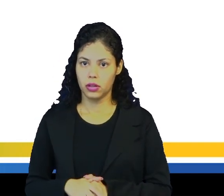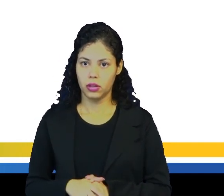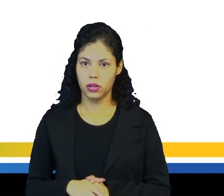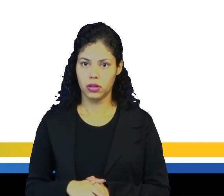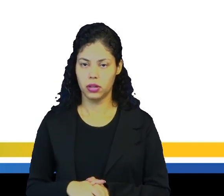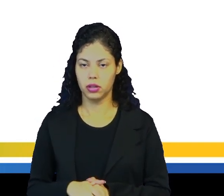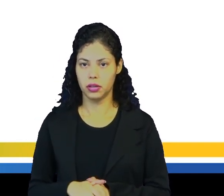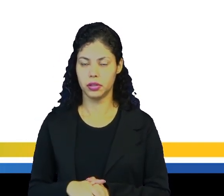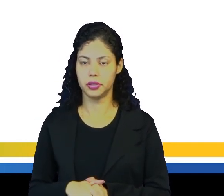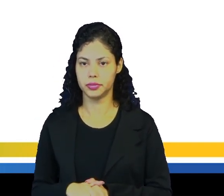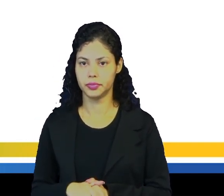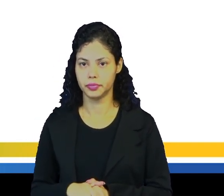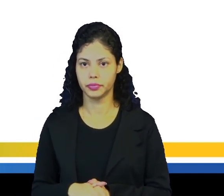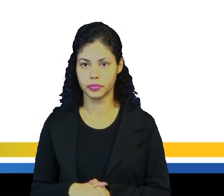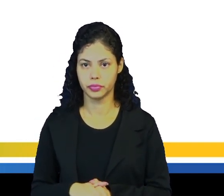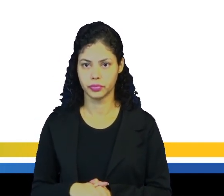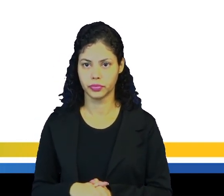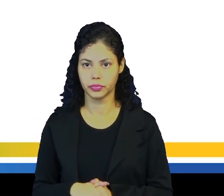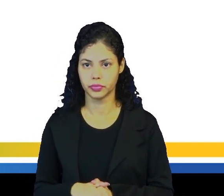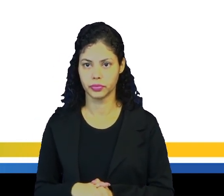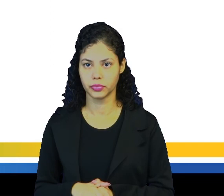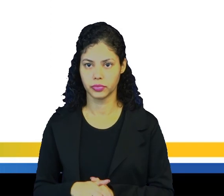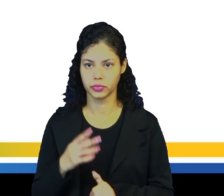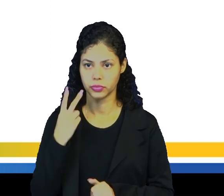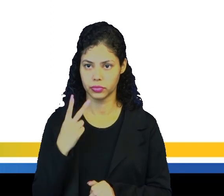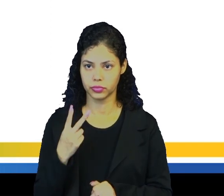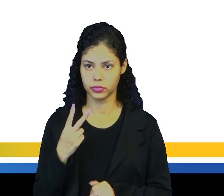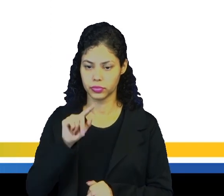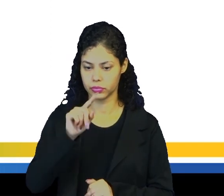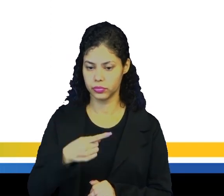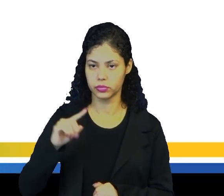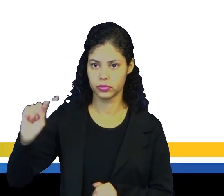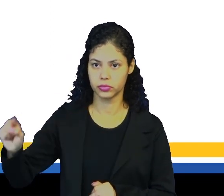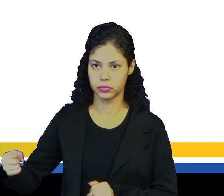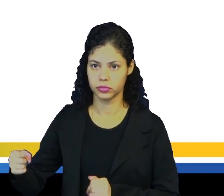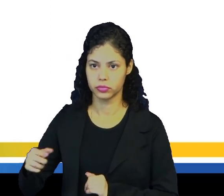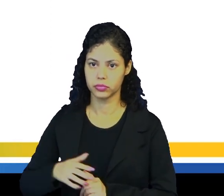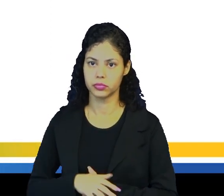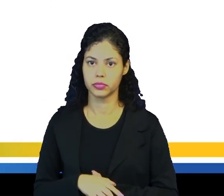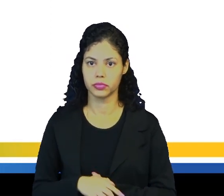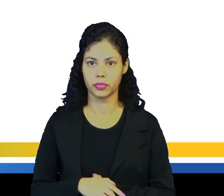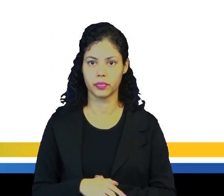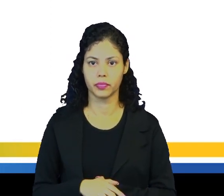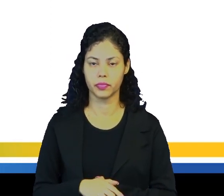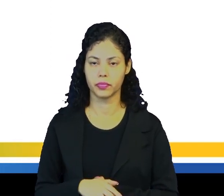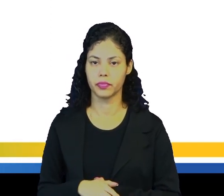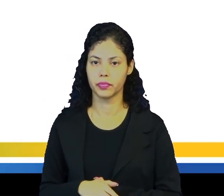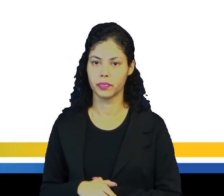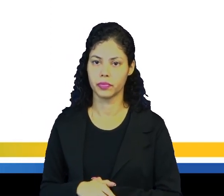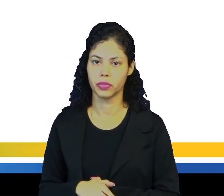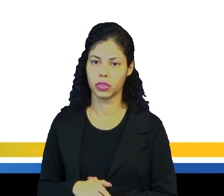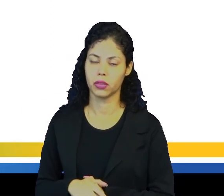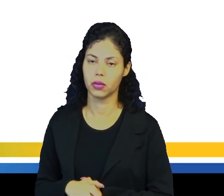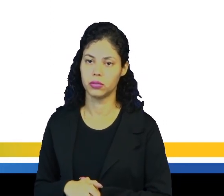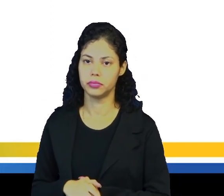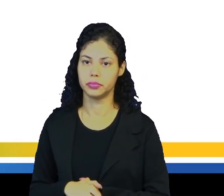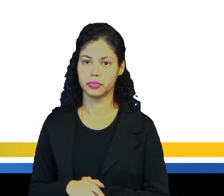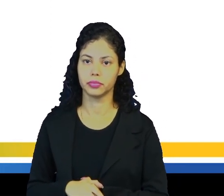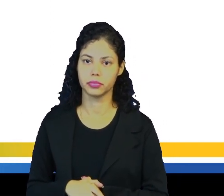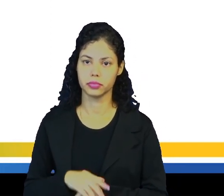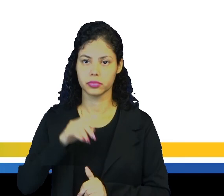Na cinco, né, nós temos duas vírgulas. Na número seis,